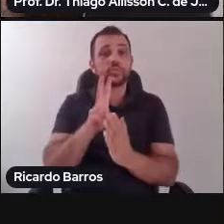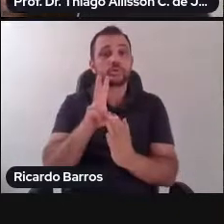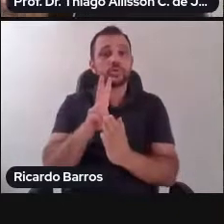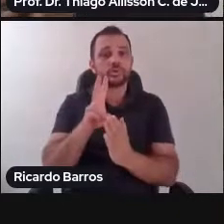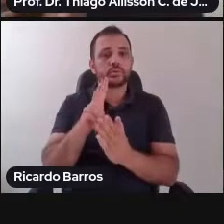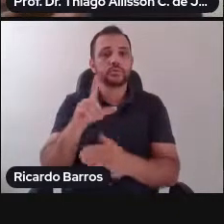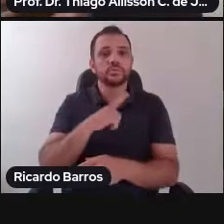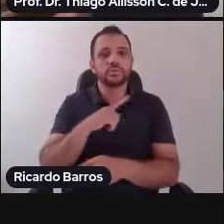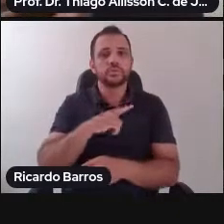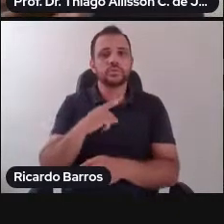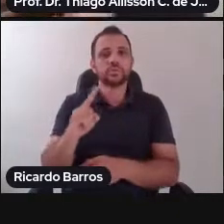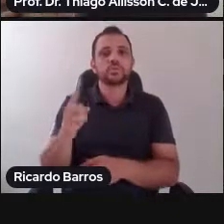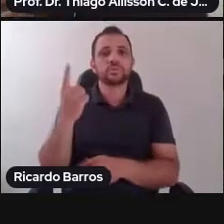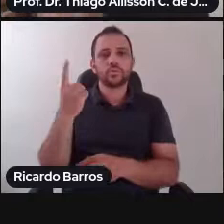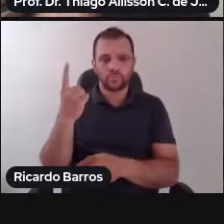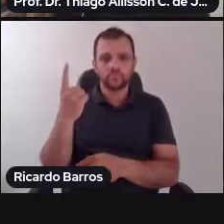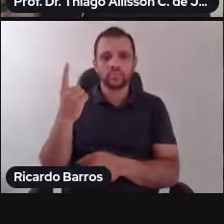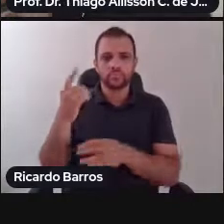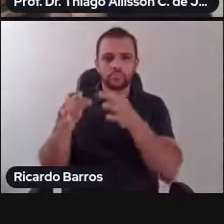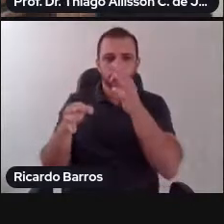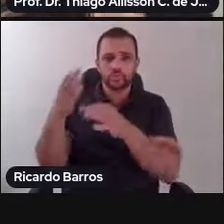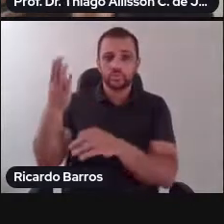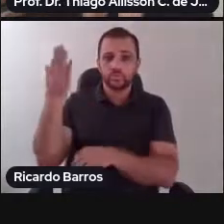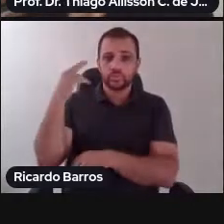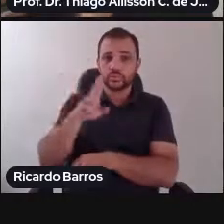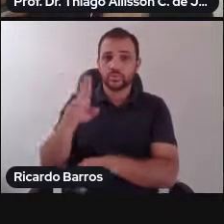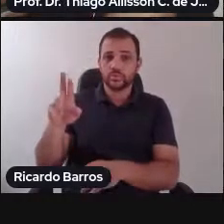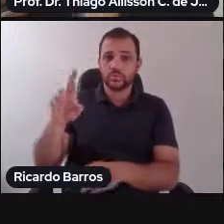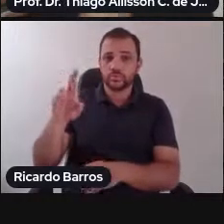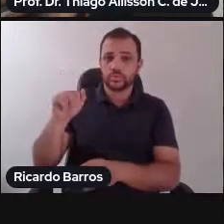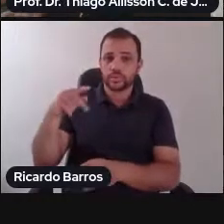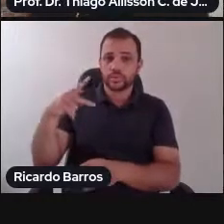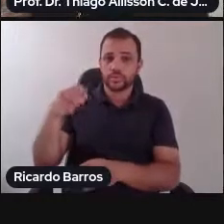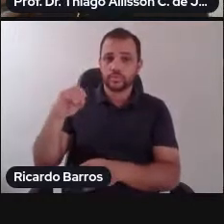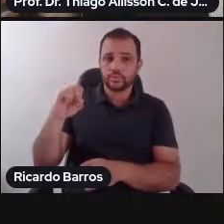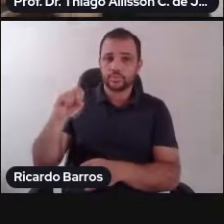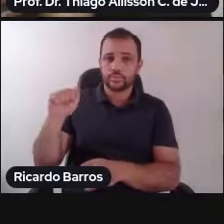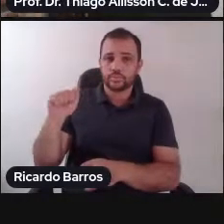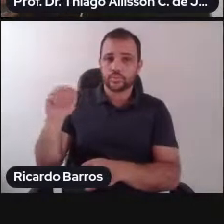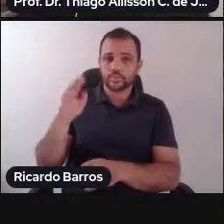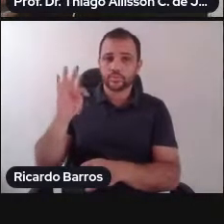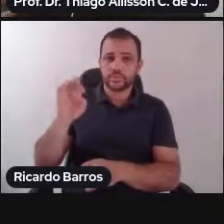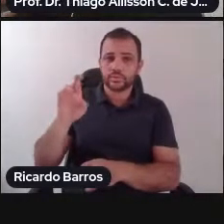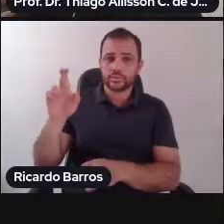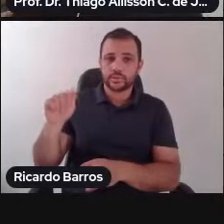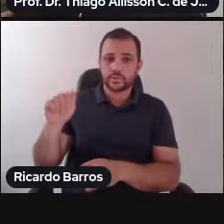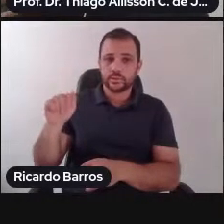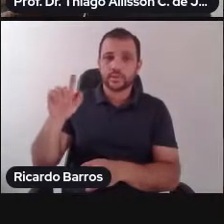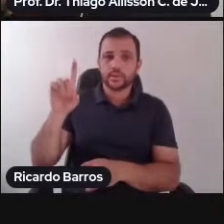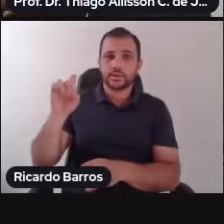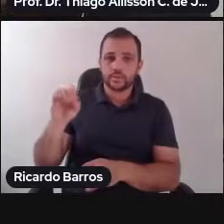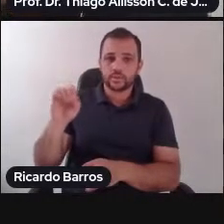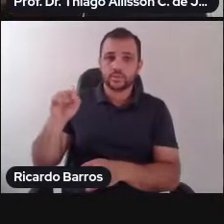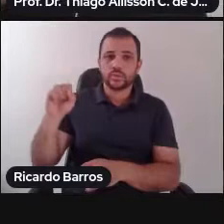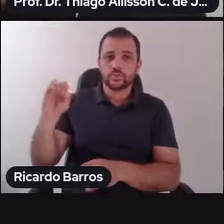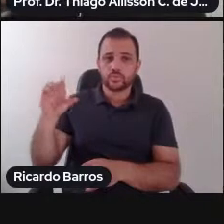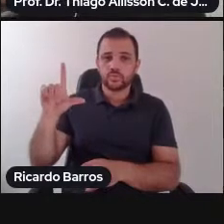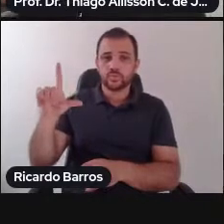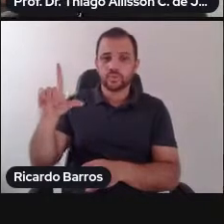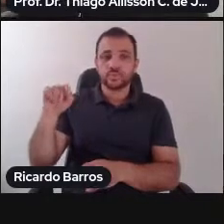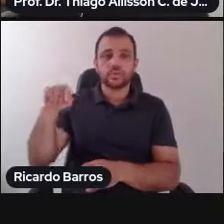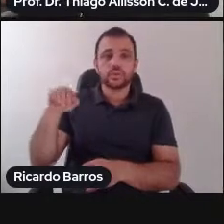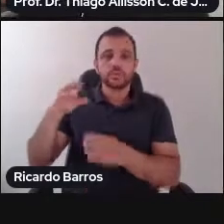Raposa Terra do Sol, e vez ou outra atona com uma ideia do marco temporal para a demarcação de terras indígenas, os povos